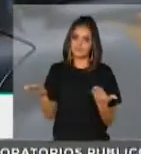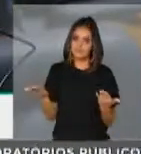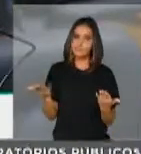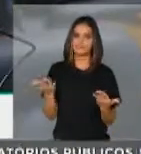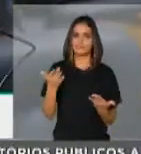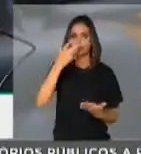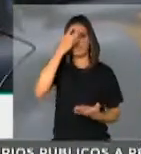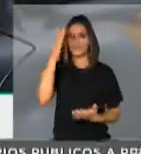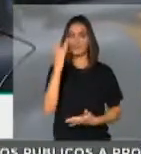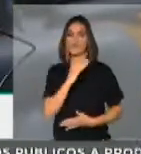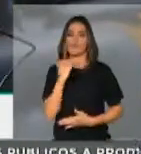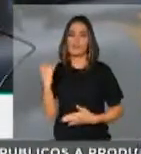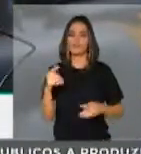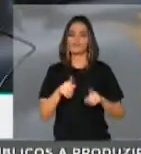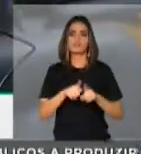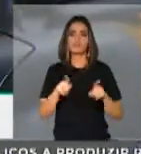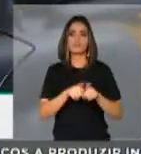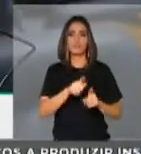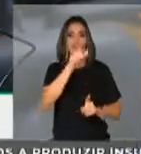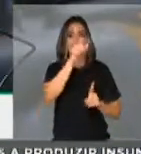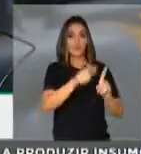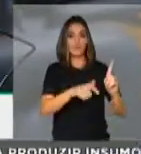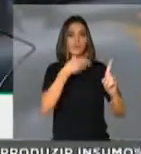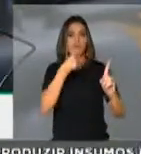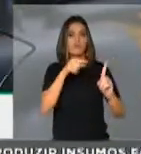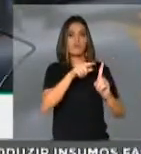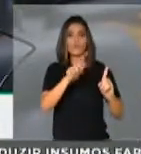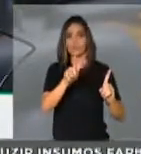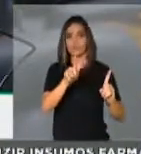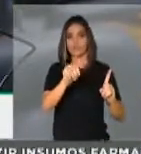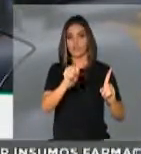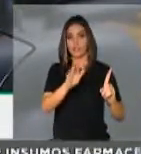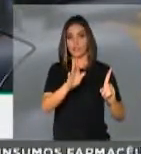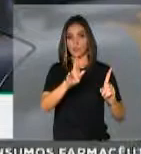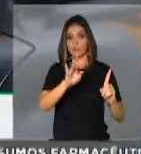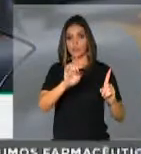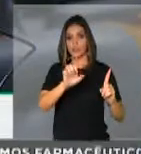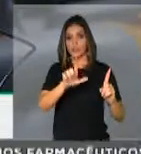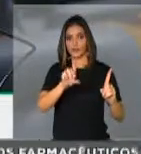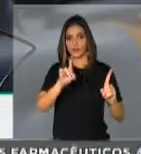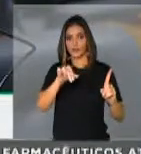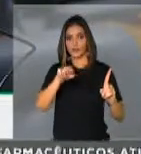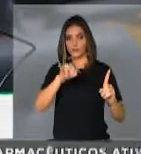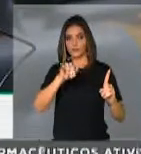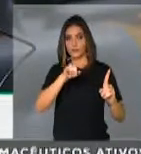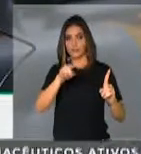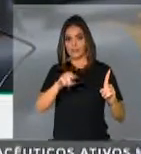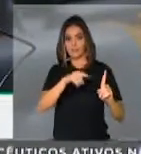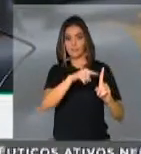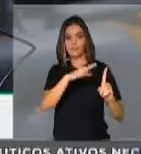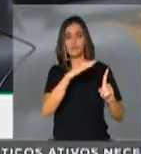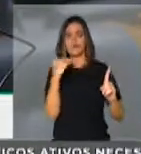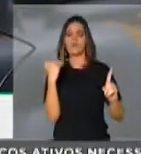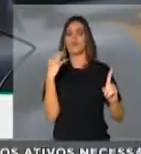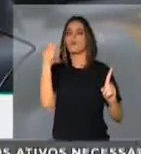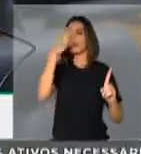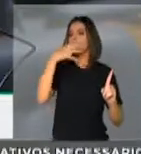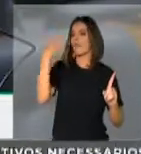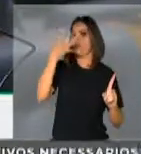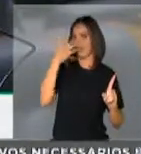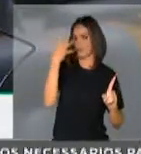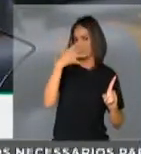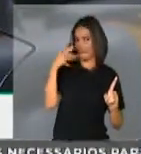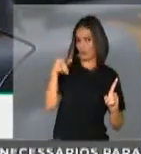claro, a perda que tivemos do cantor Gabriel Diniz, que está sendo inclusive velado lá na capital